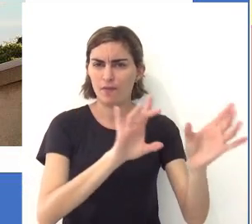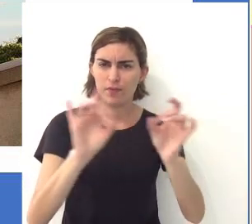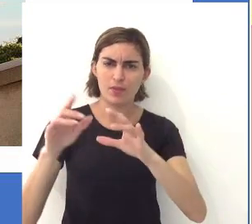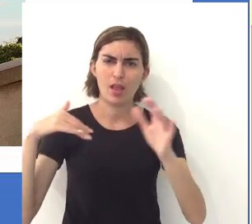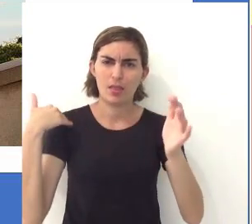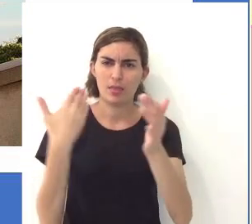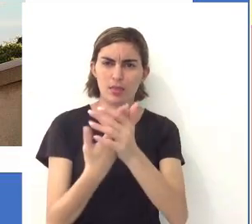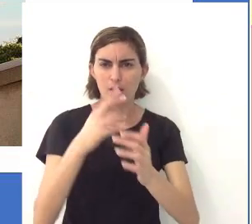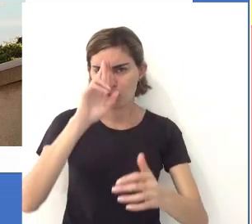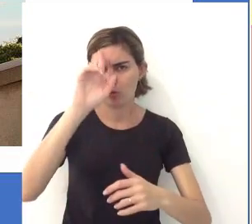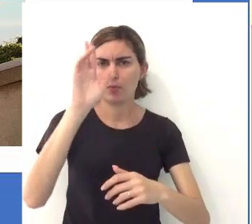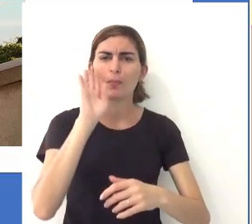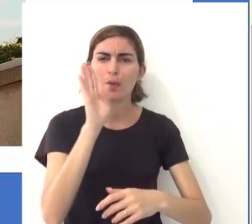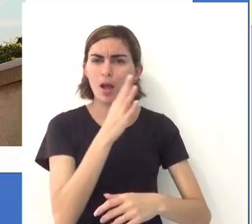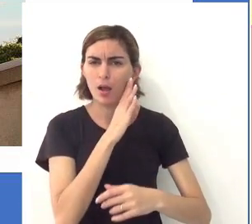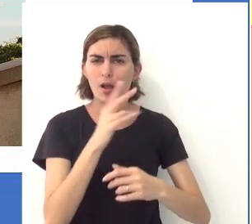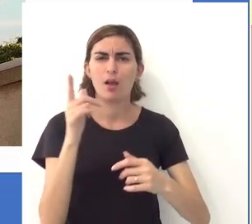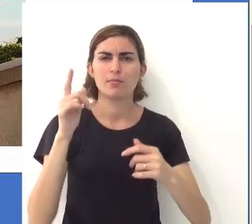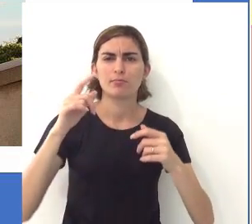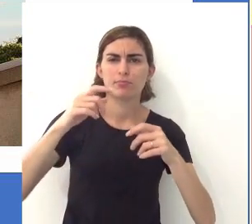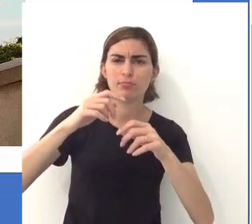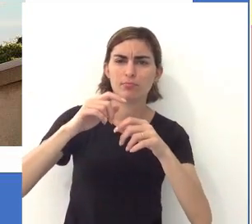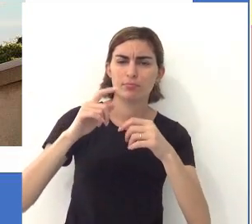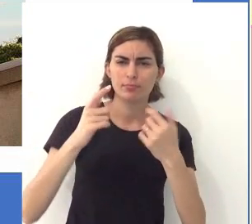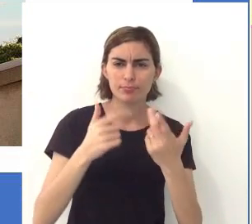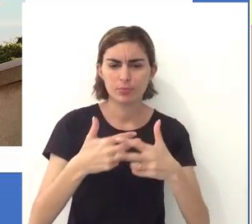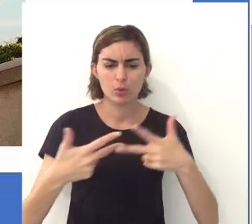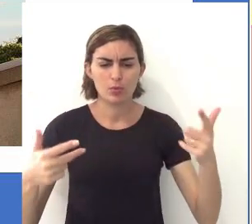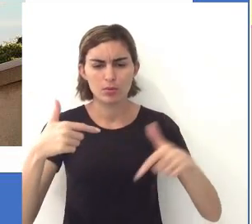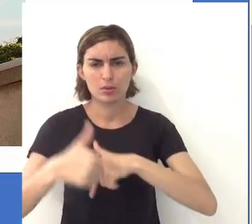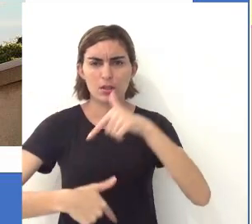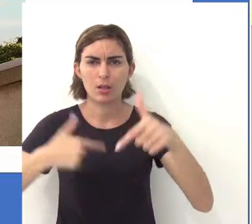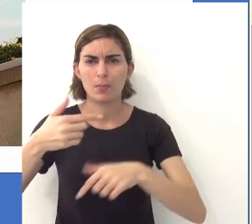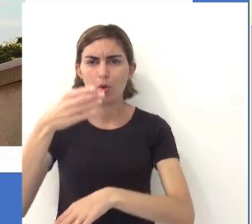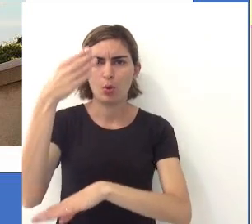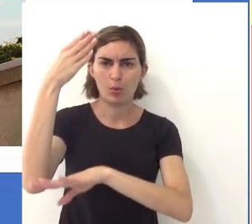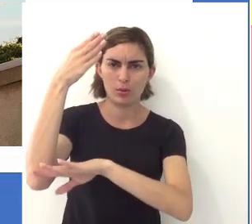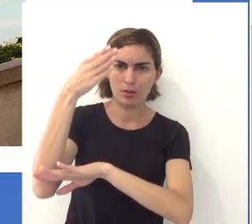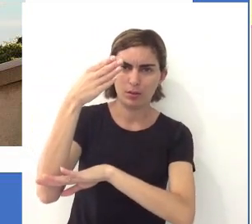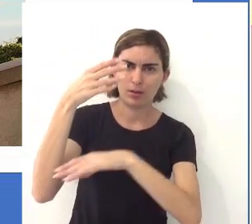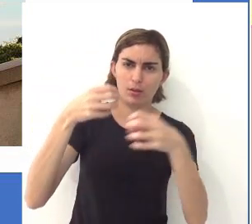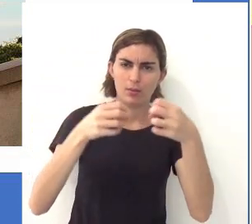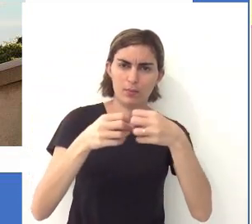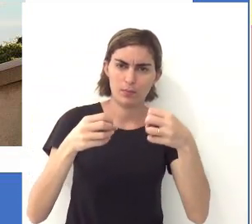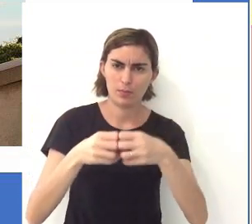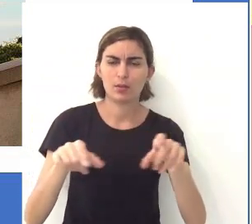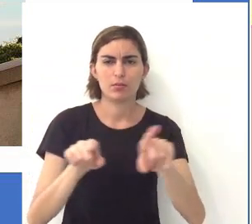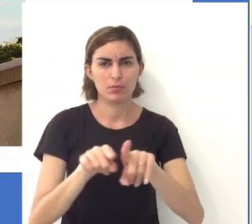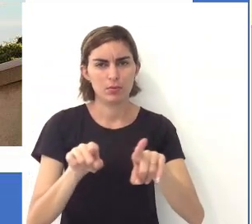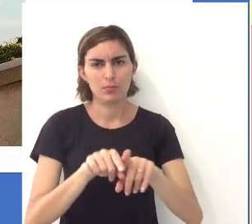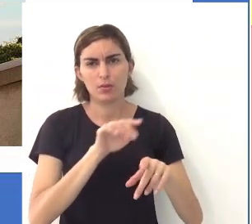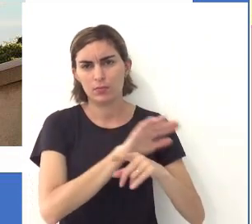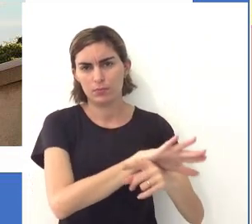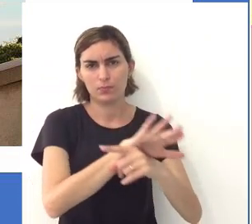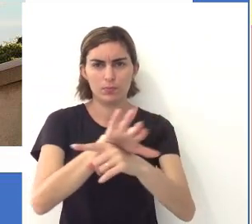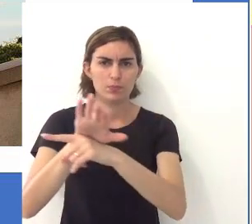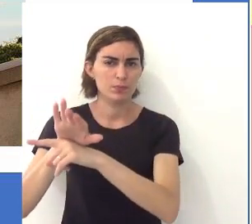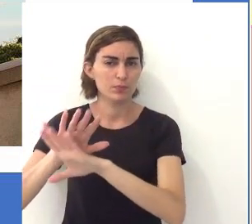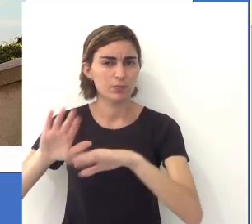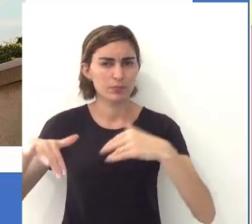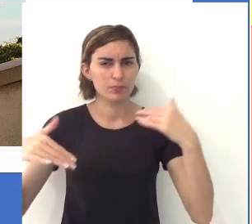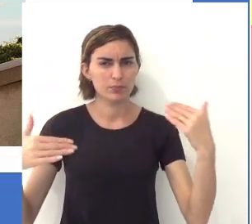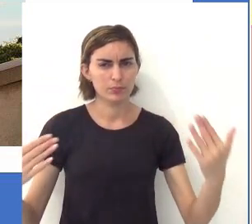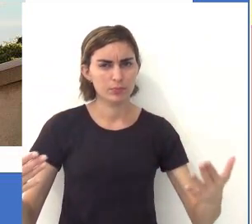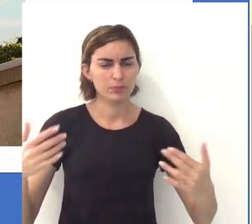ambulante até donos de barracas, tá? Ou pessoas que trabalham nos hotéis próximos, que também oferecem serviços,